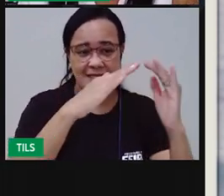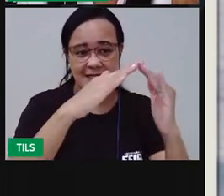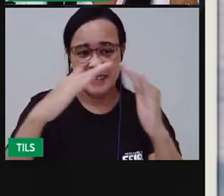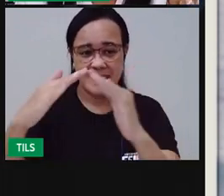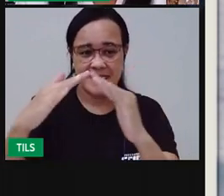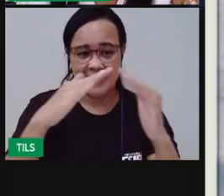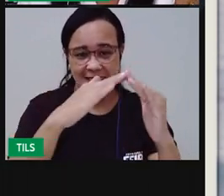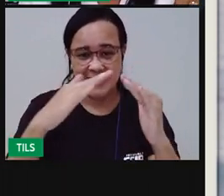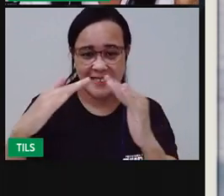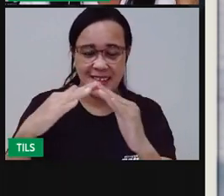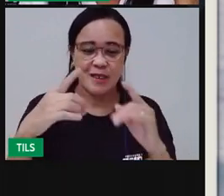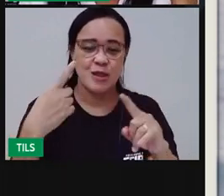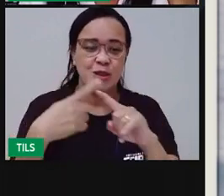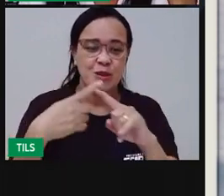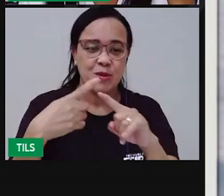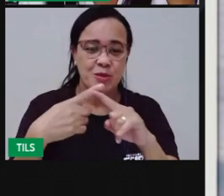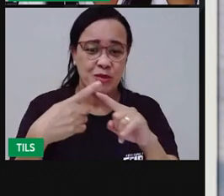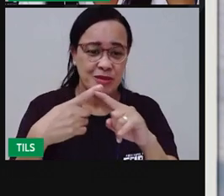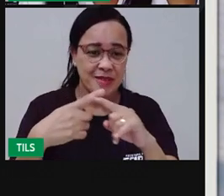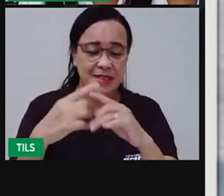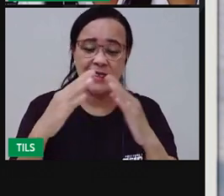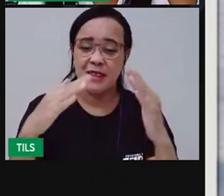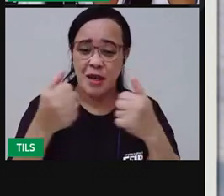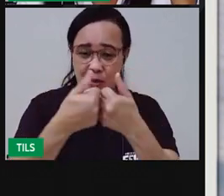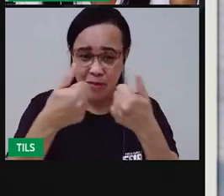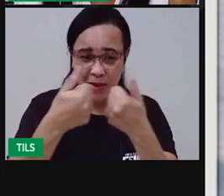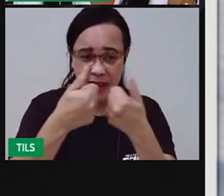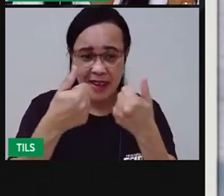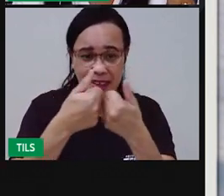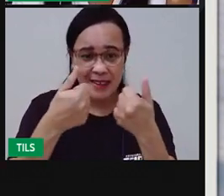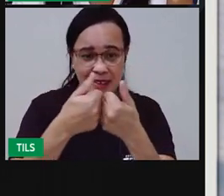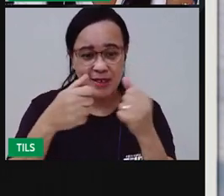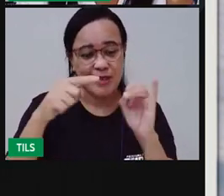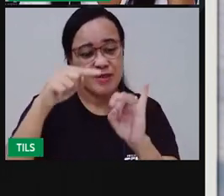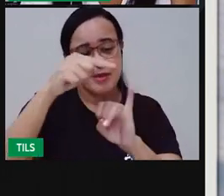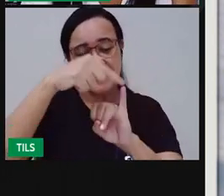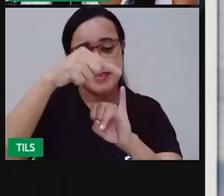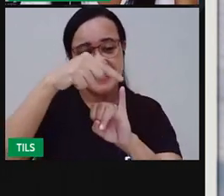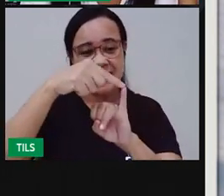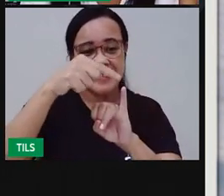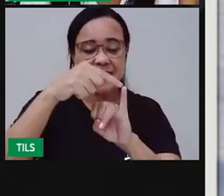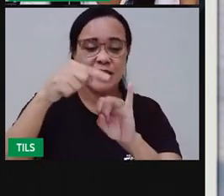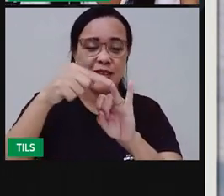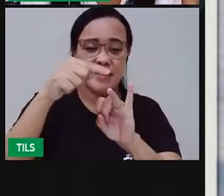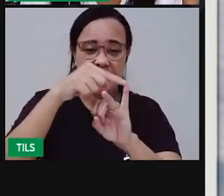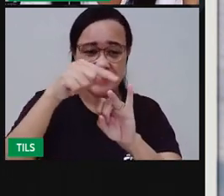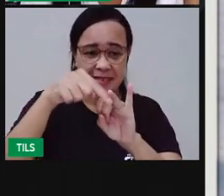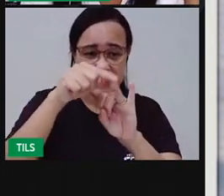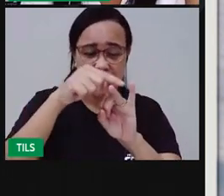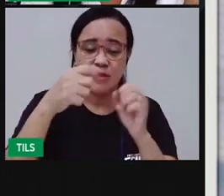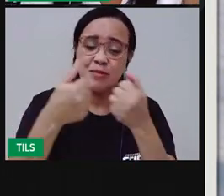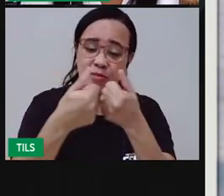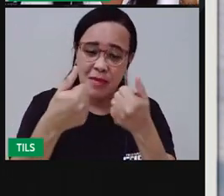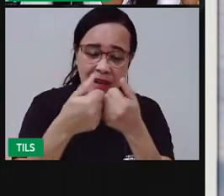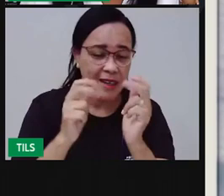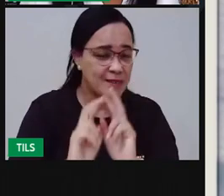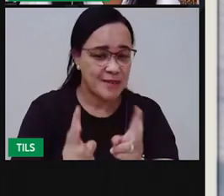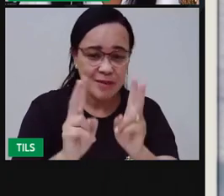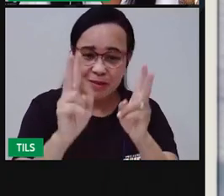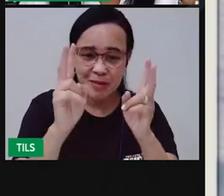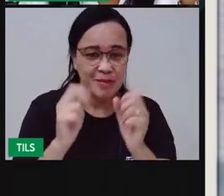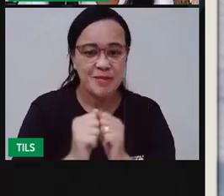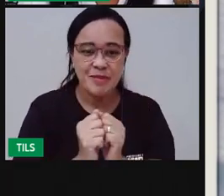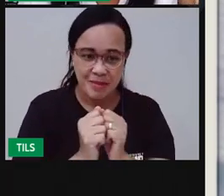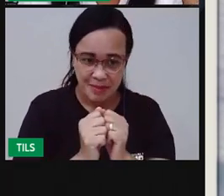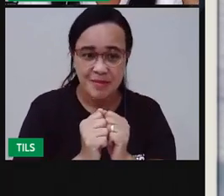Porque moro mesmo perto ao lado do seu mindinho. Estamos sempre perto um do outro. Ora,